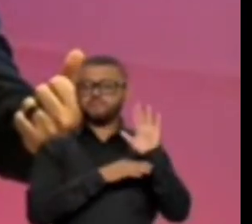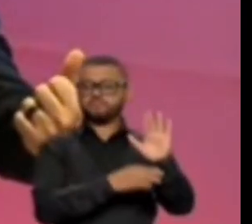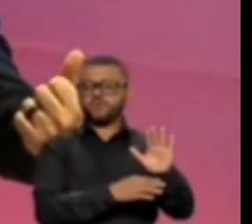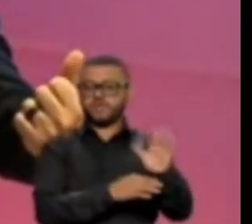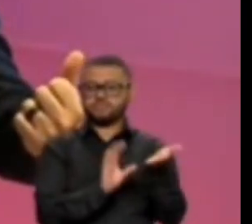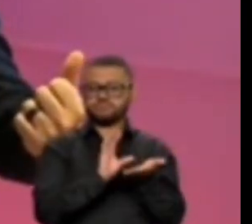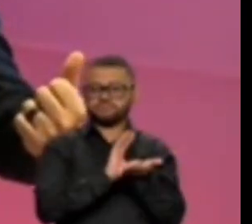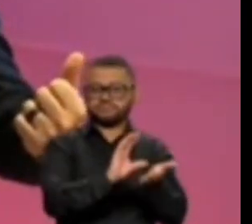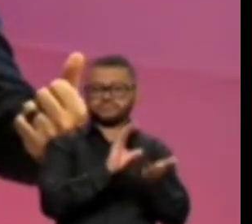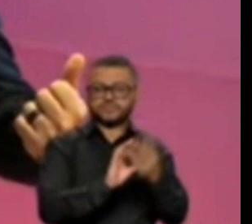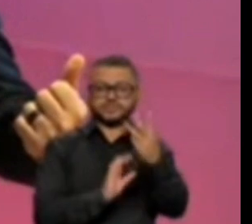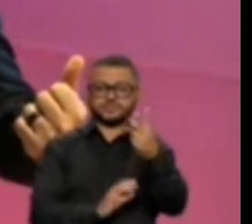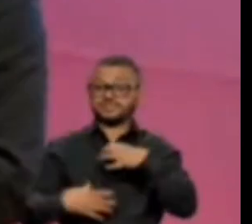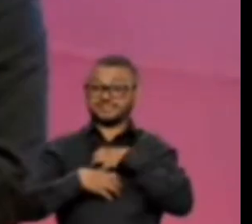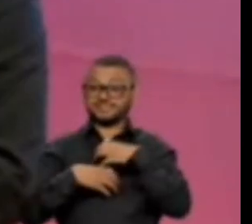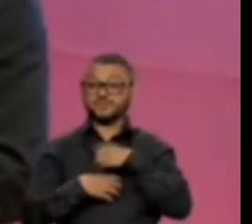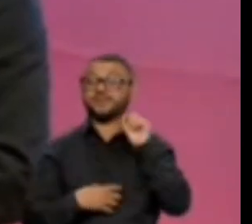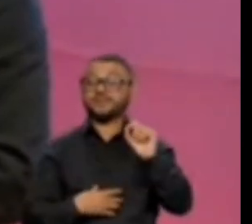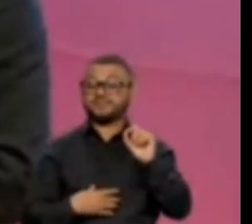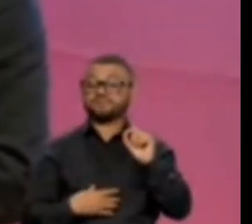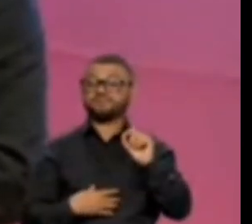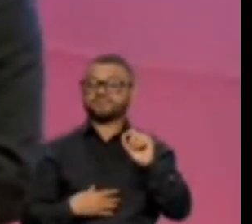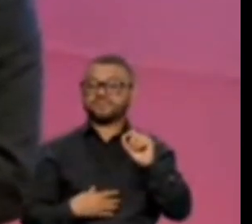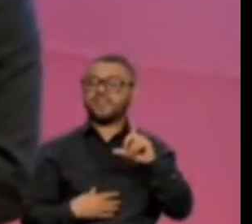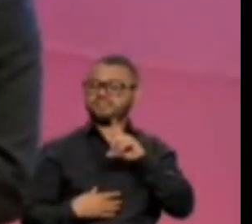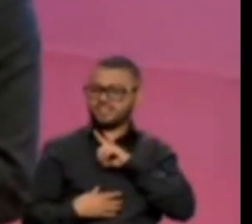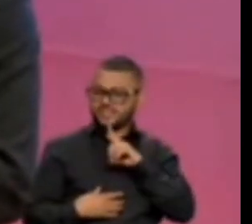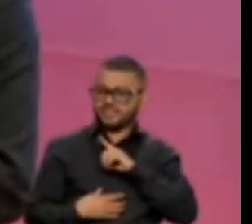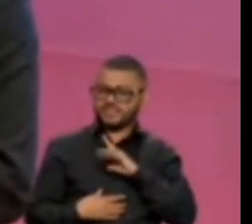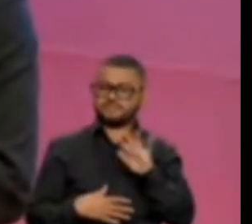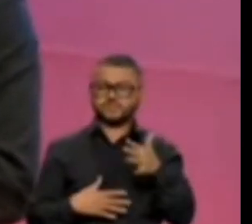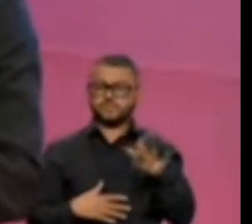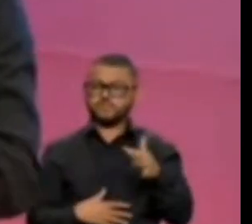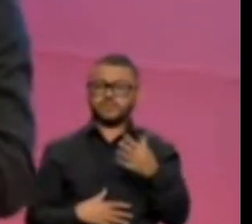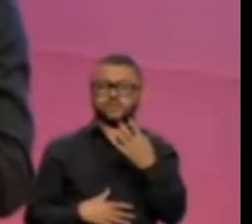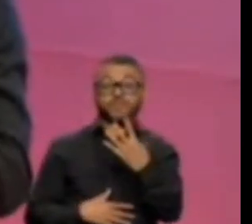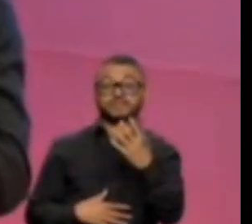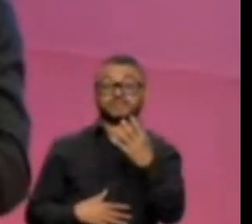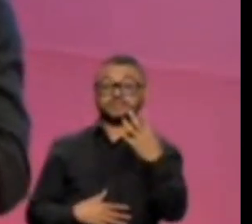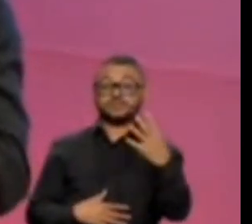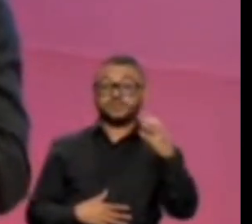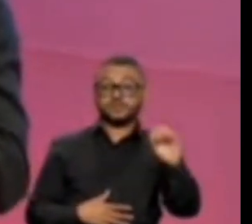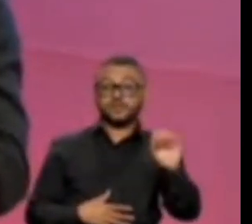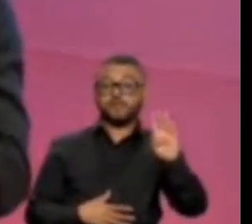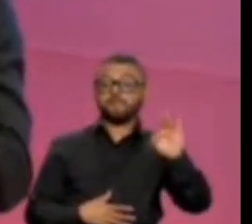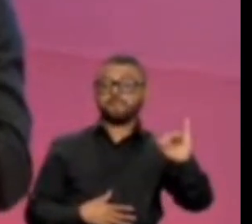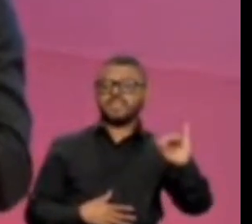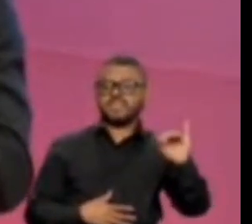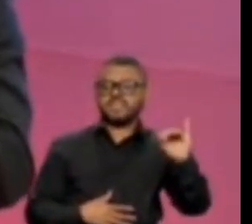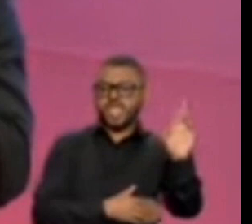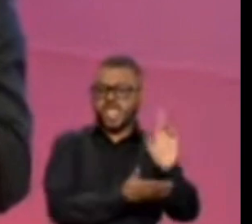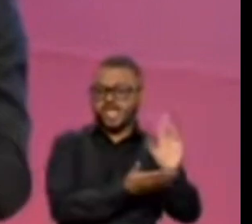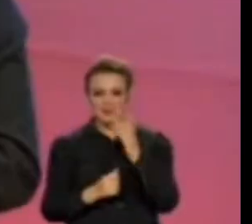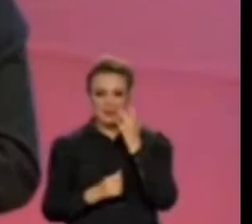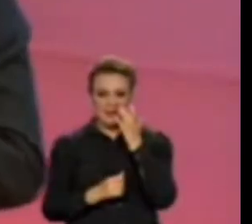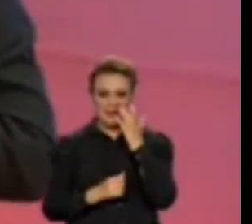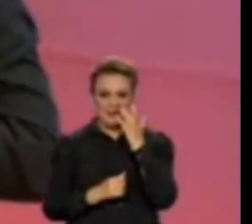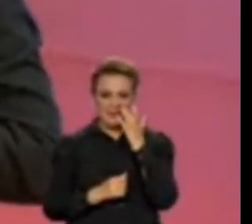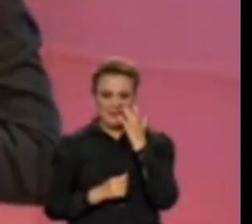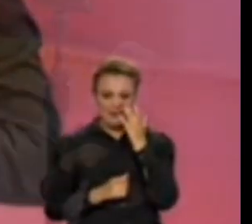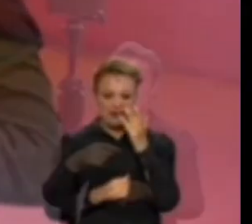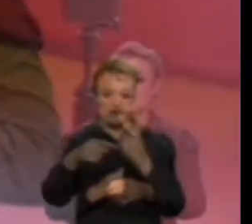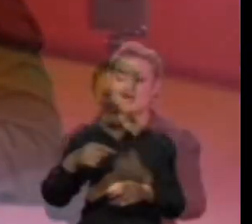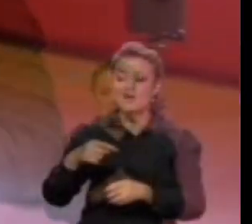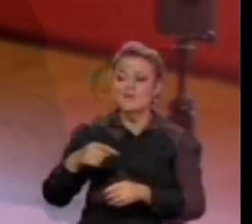370 bilhões de reais. Nós teríamos garantido 440 bilhões de reais para financiar o PAC. O